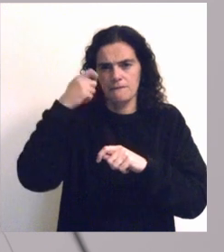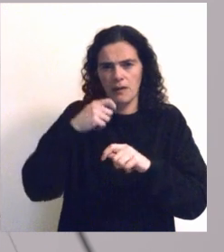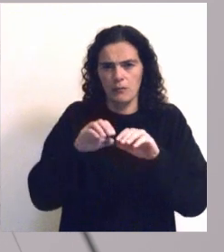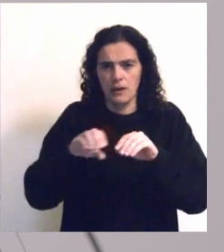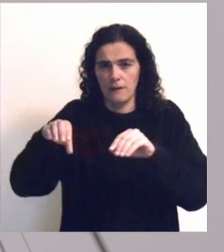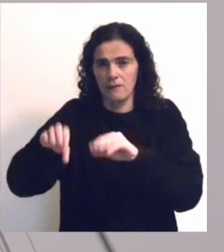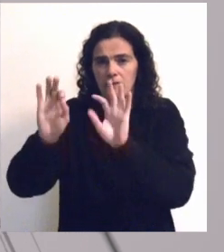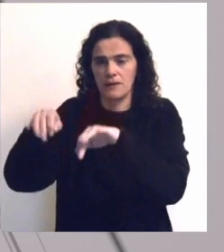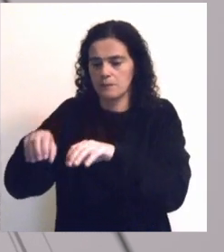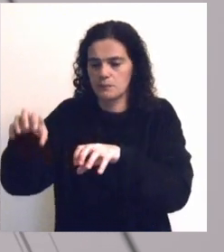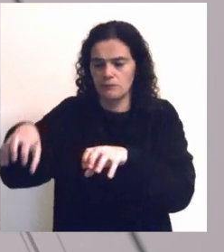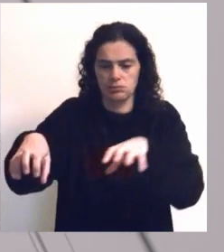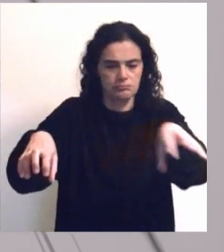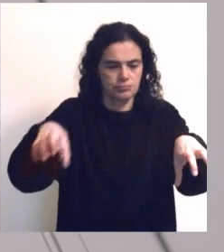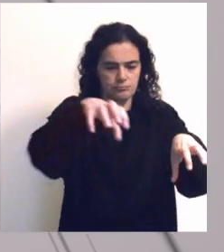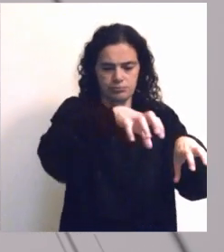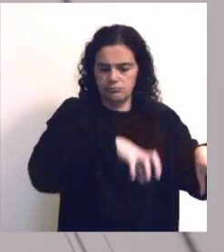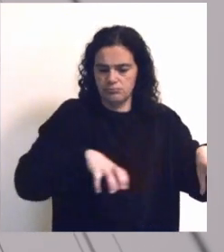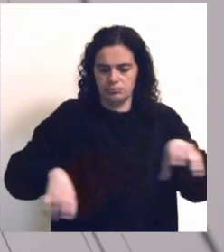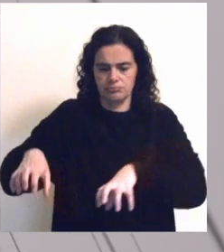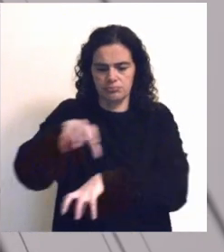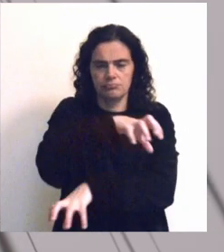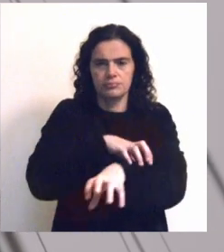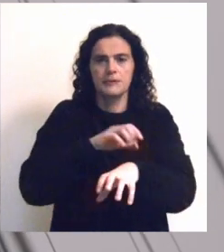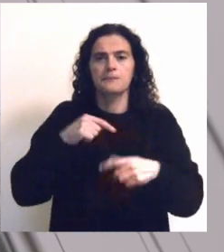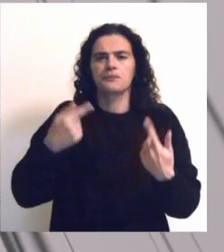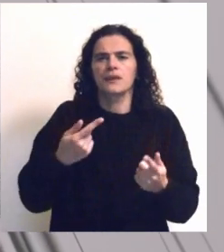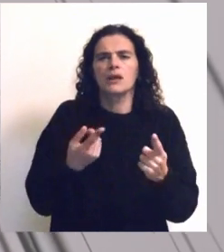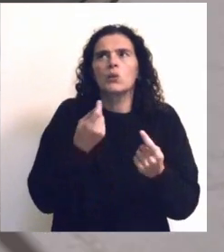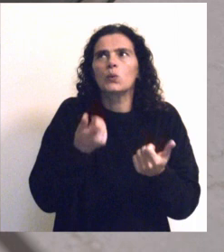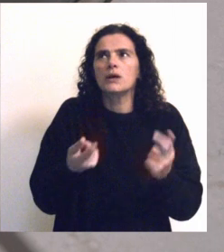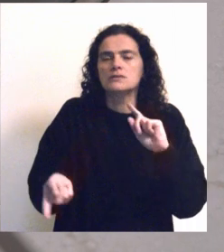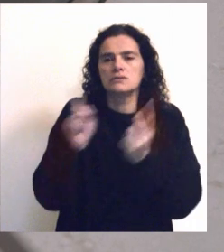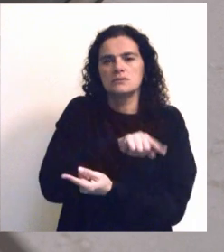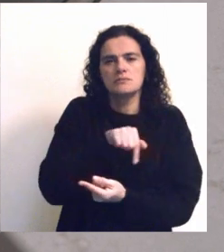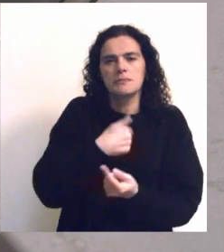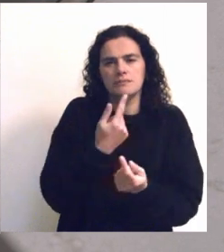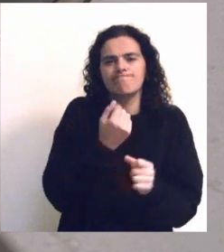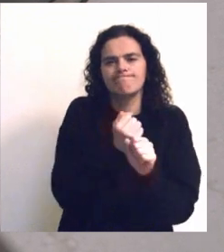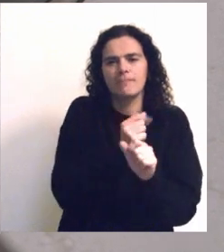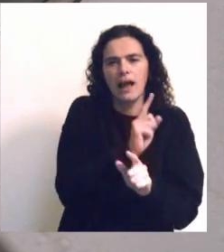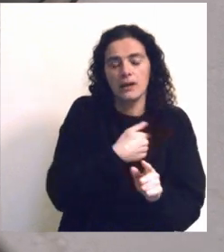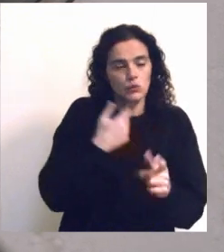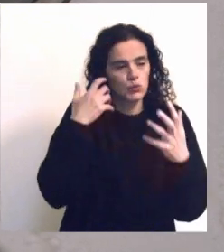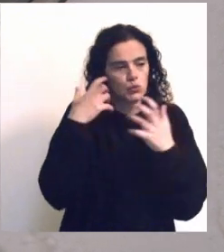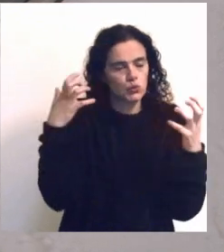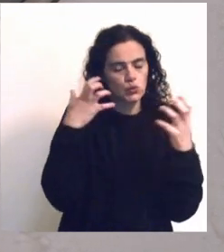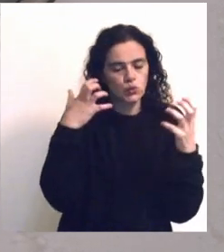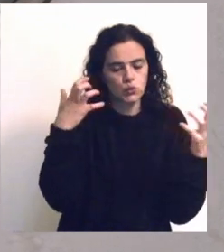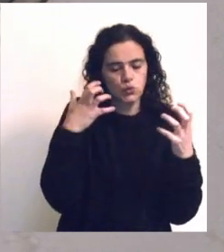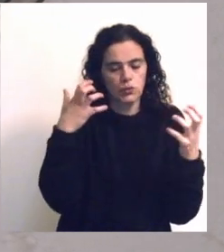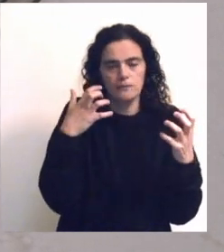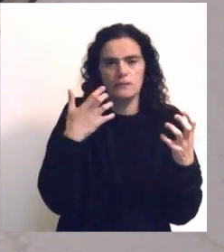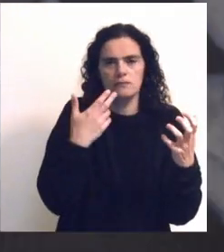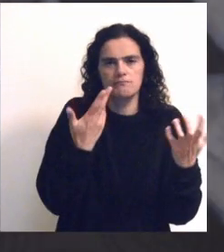extremidades, as suas bobinas, são depois dispersas pelo chão. Há aqui quase como uma versão de papéis. Neste caso, o som